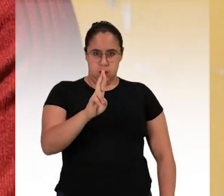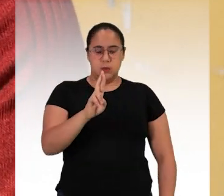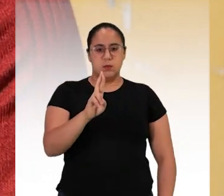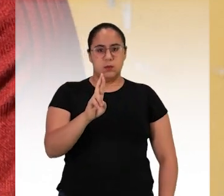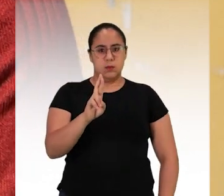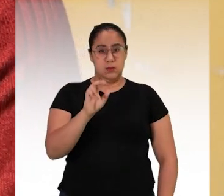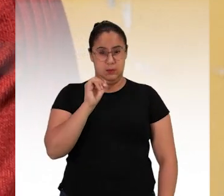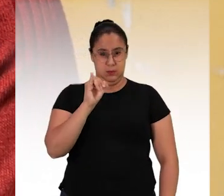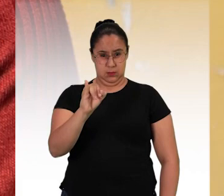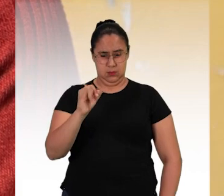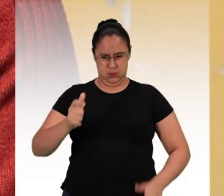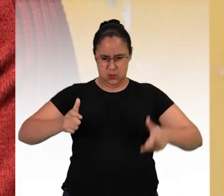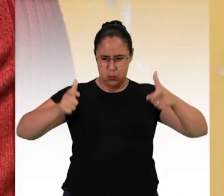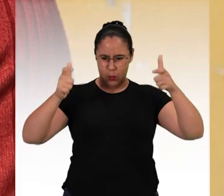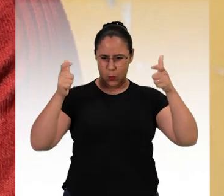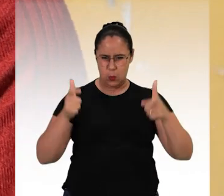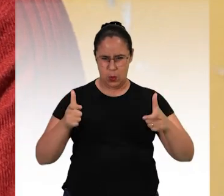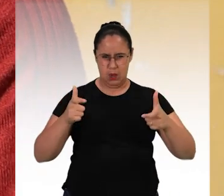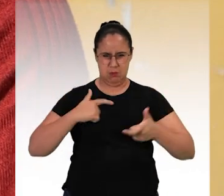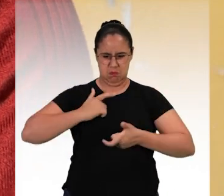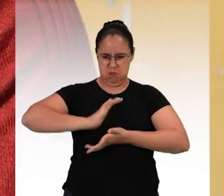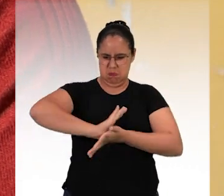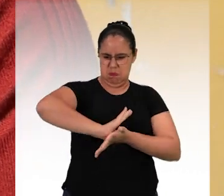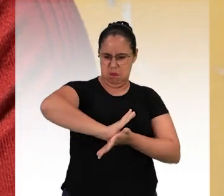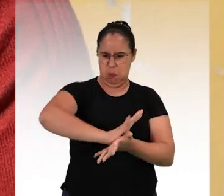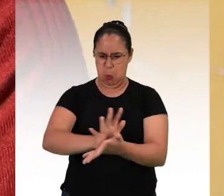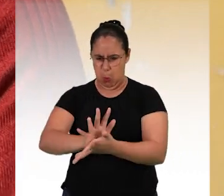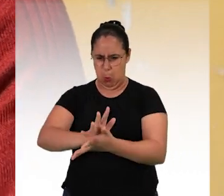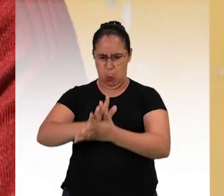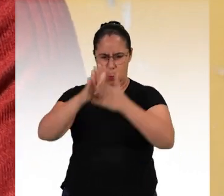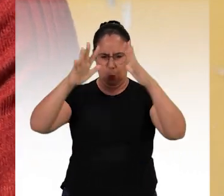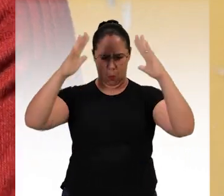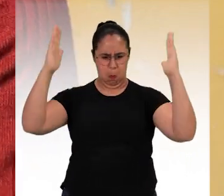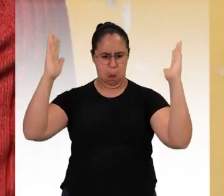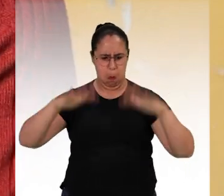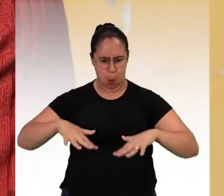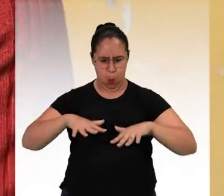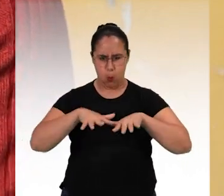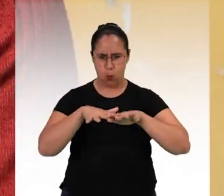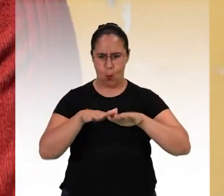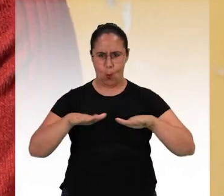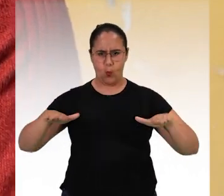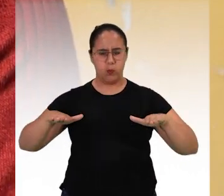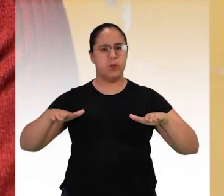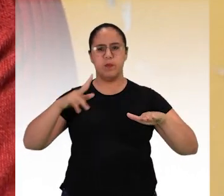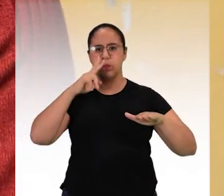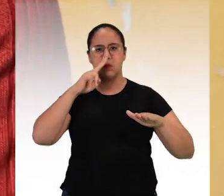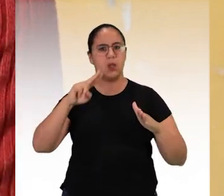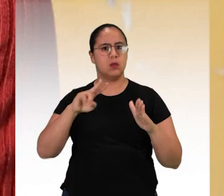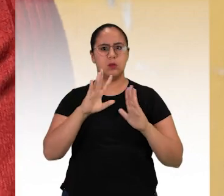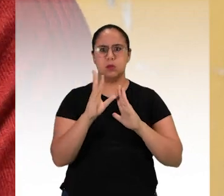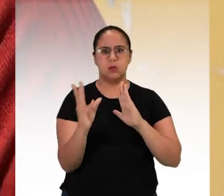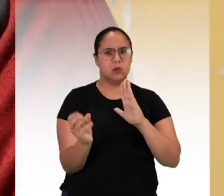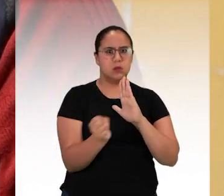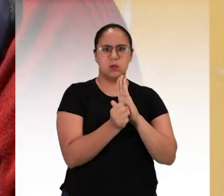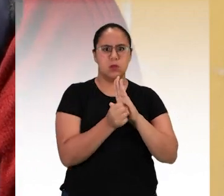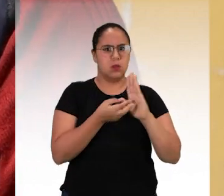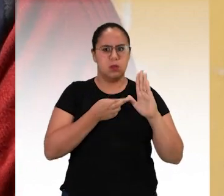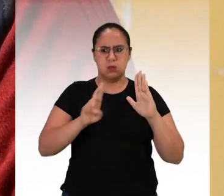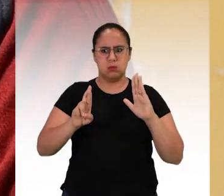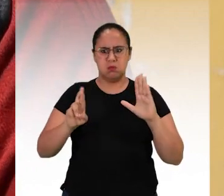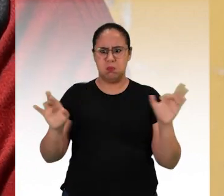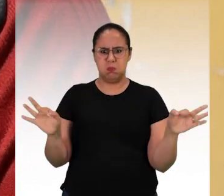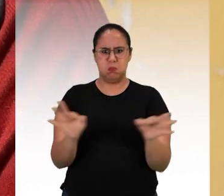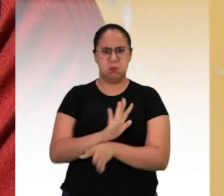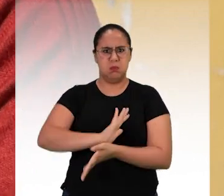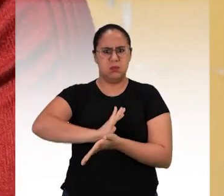quando você restringe, destrói esse espaço, você está destruindo o simbolismo daquela